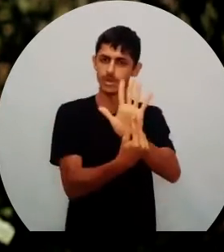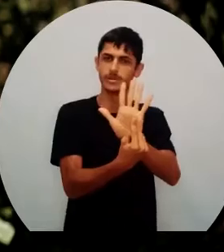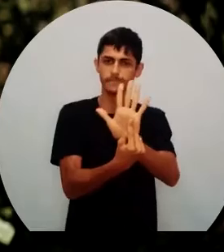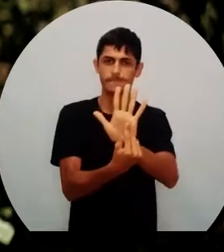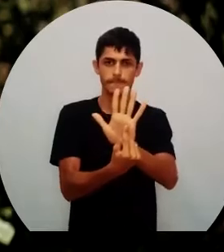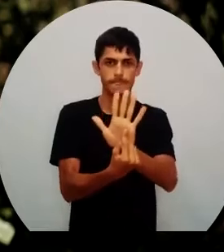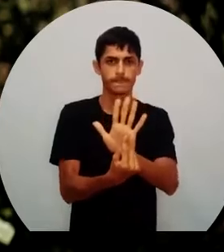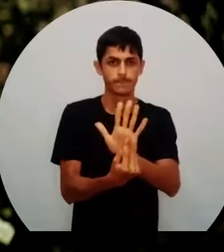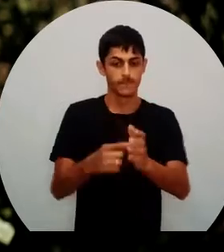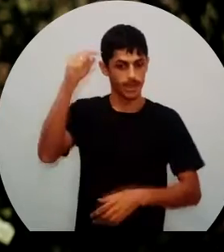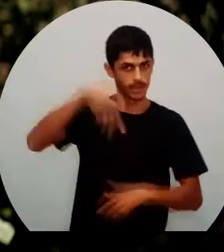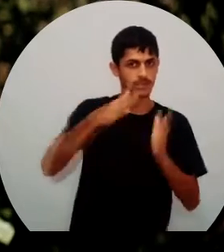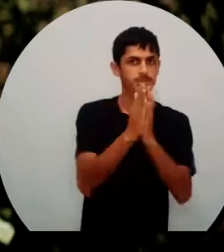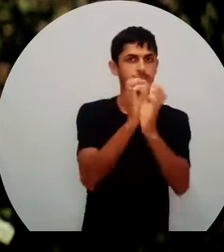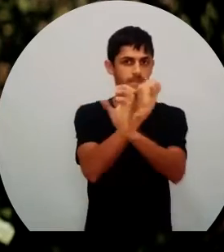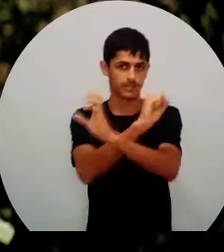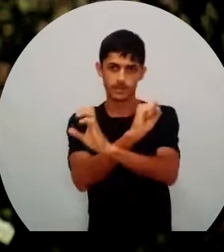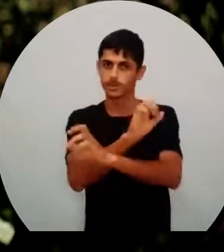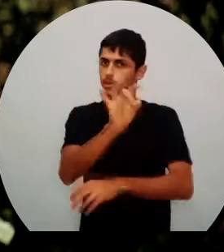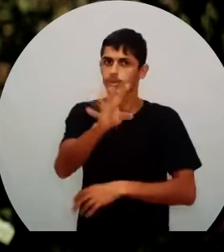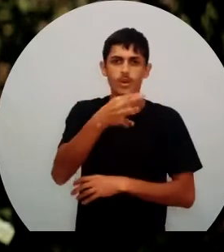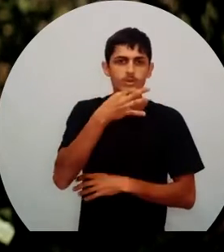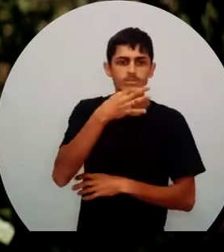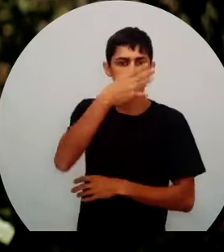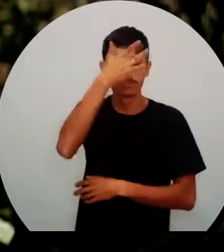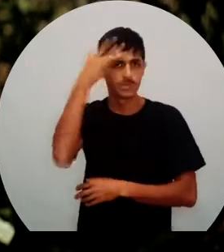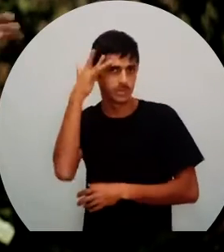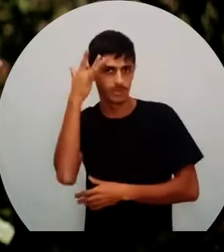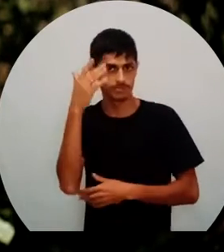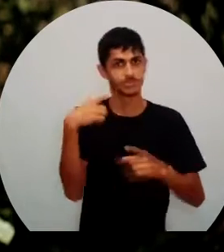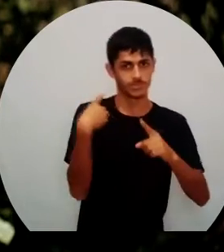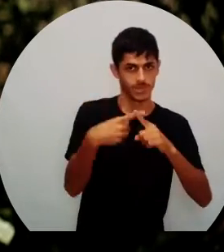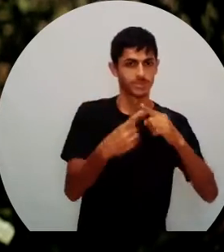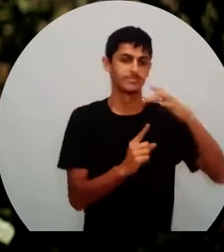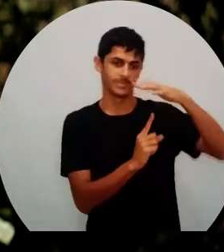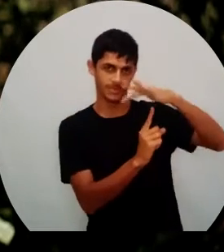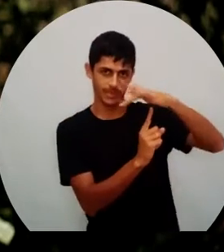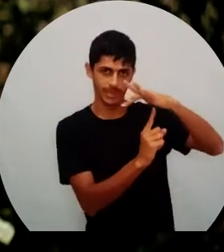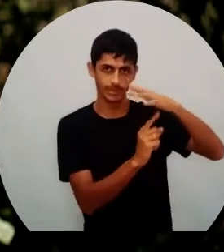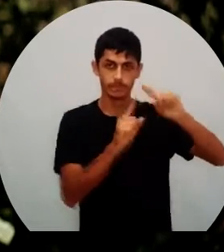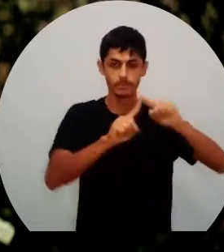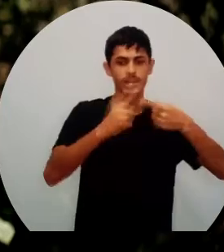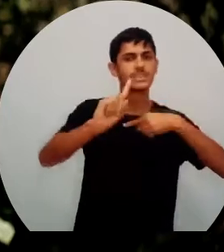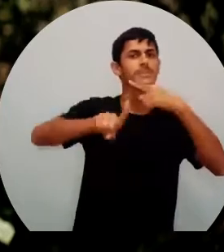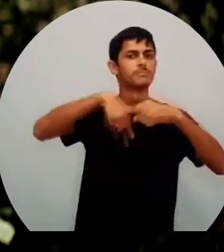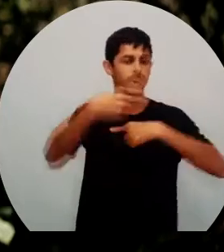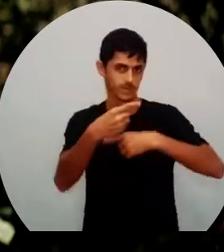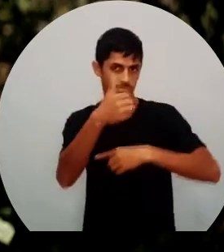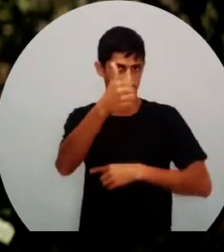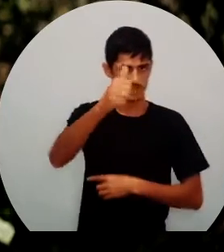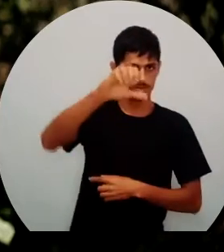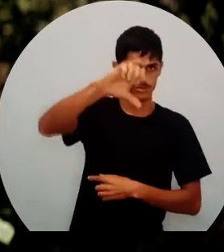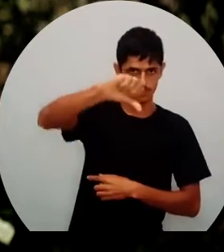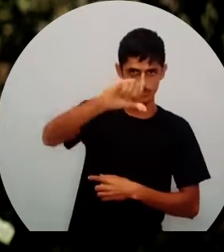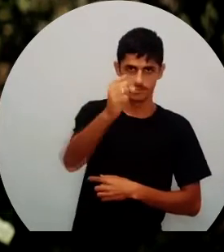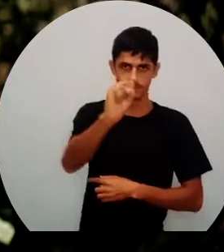Santa Cruz do Caparibe, que até então a cidade era conhecida por Açulanca, podemos assim dizer. E aí, partir de 1980,